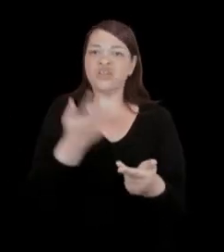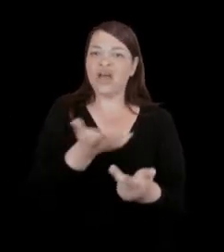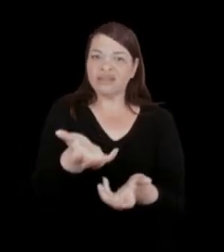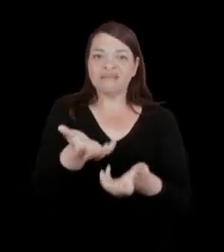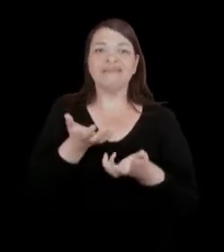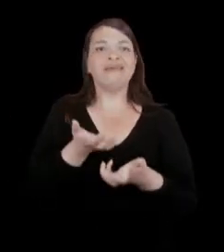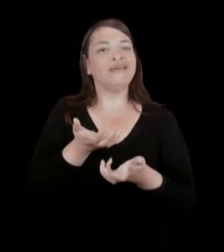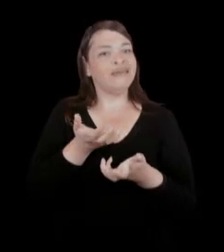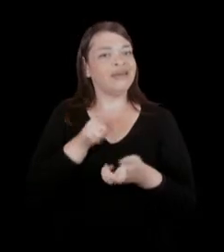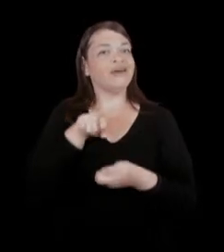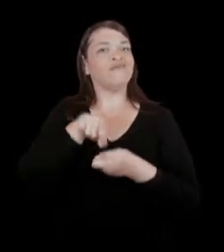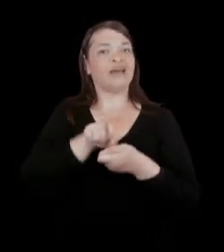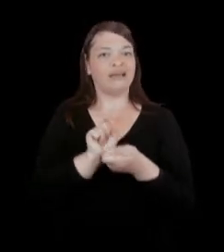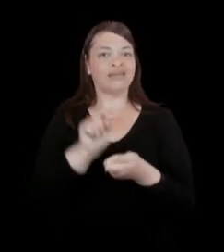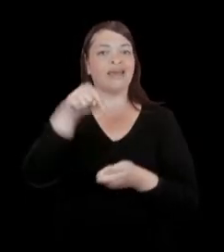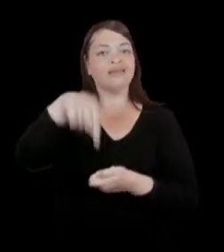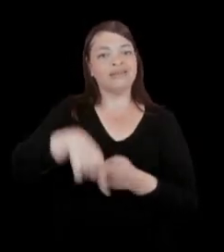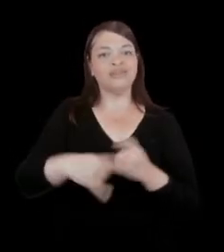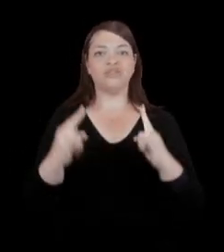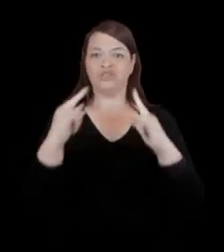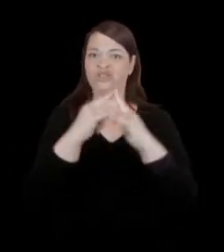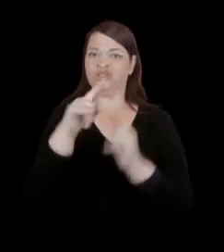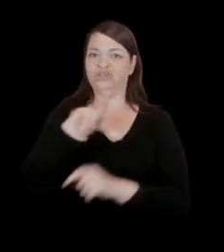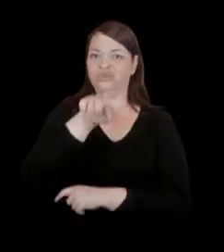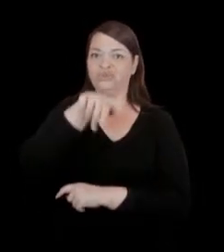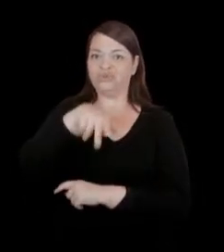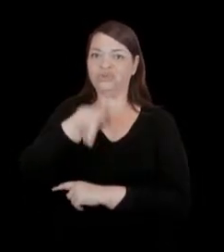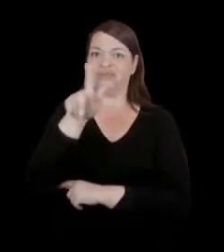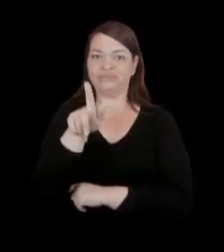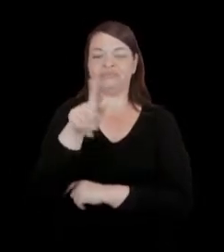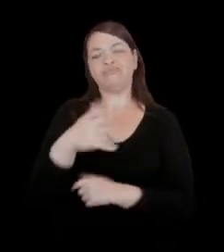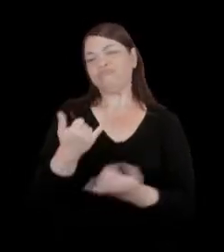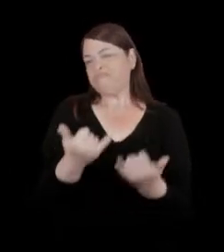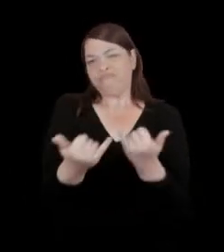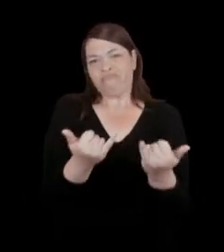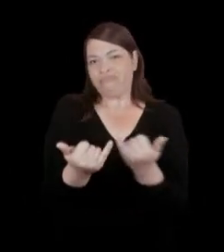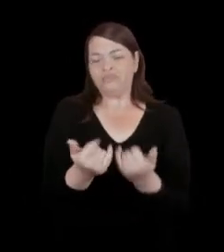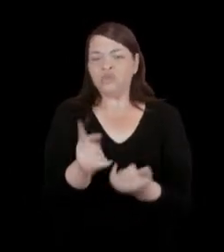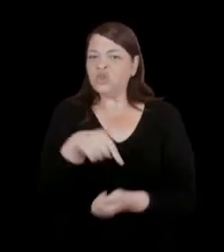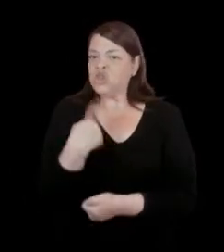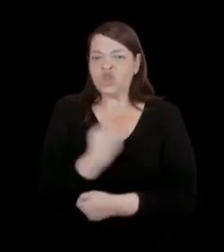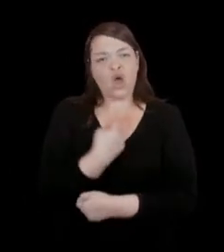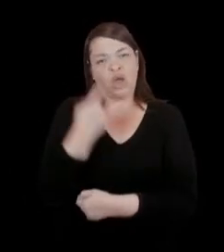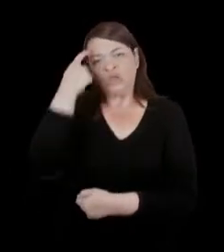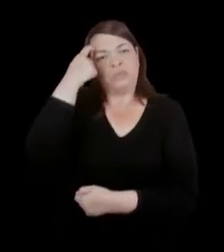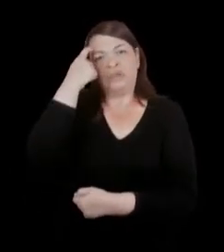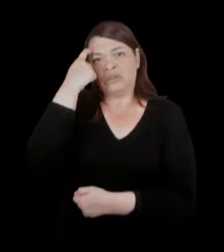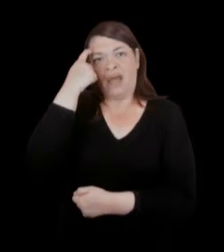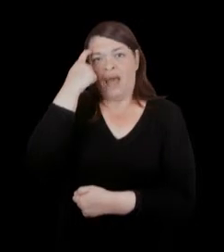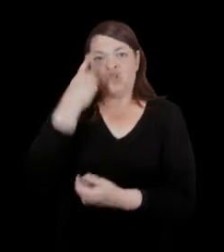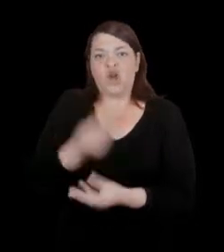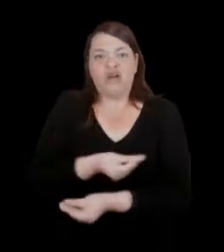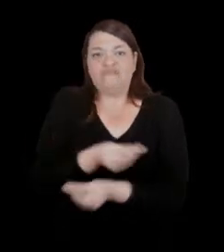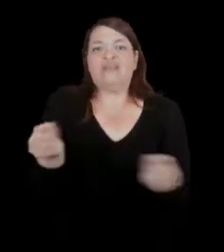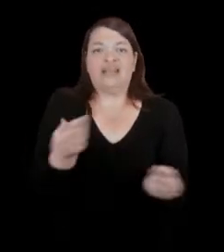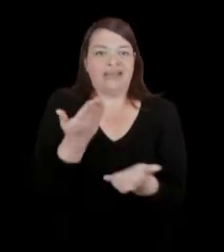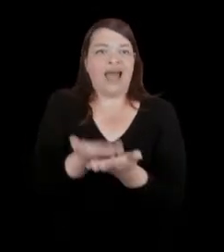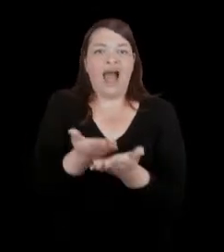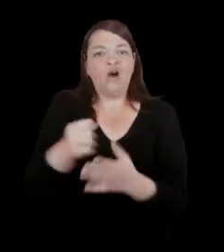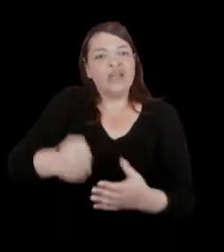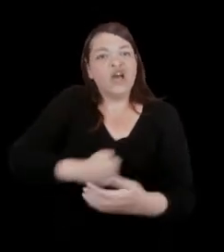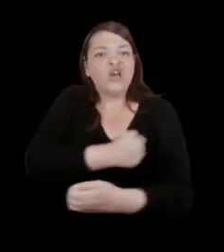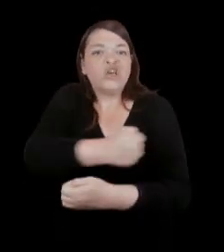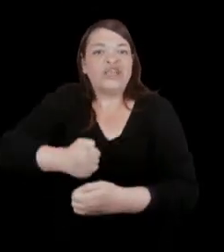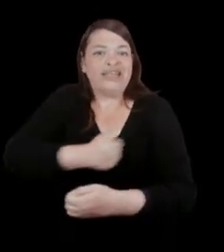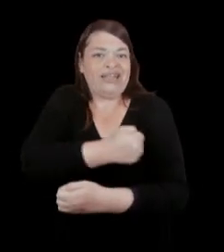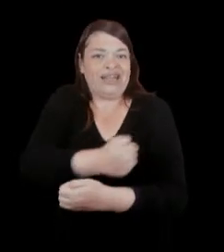braço cultural do Instituto Lingue. Então, um exemplo, a gente não tinha pensado em ter aulas de gastronomia quando a gente pensou nesse